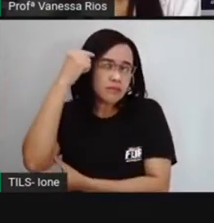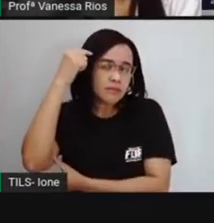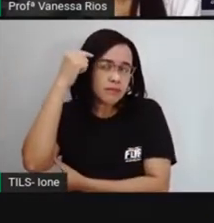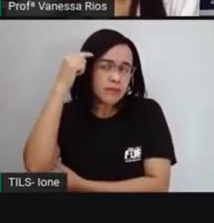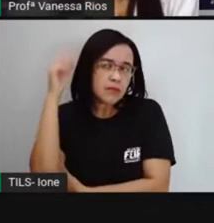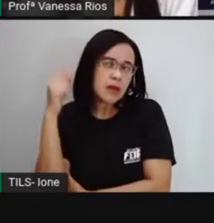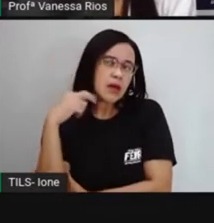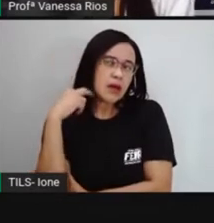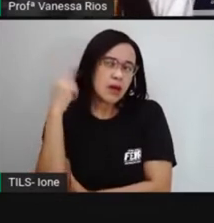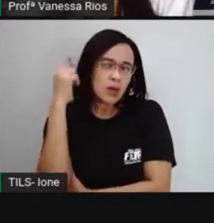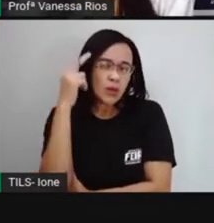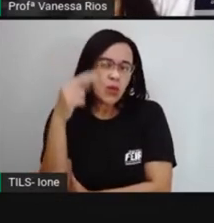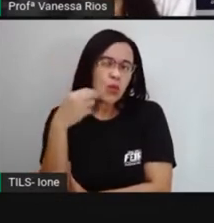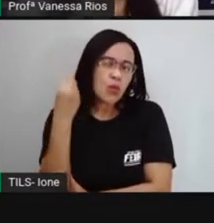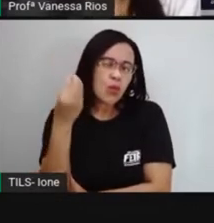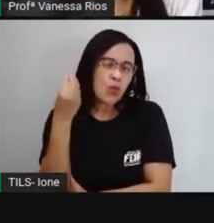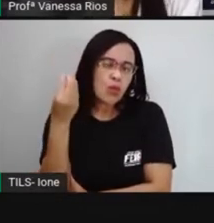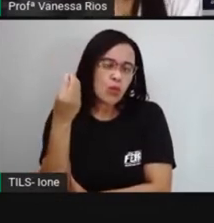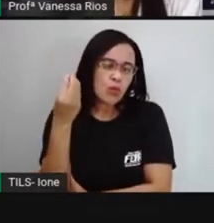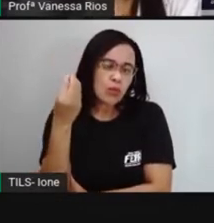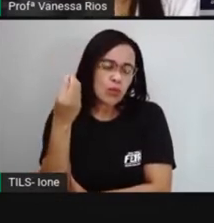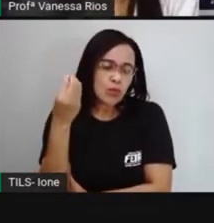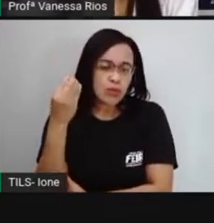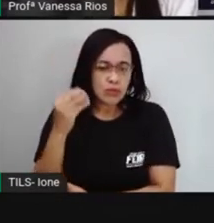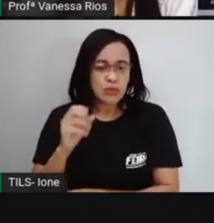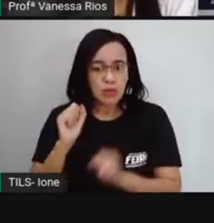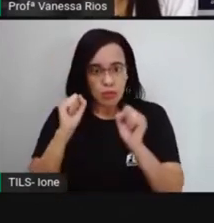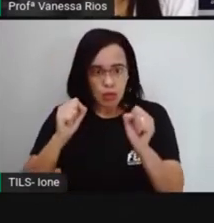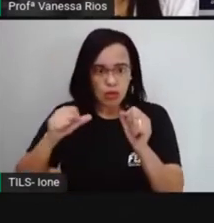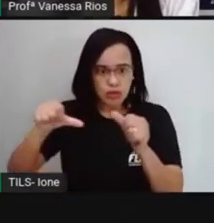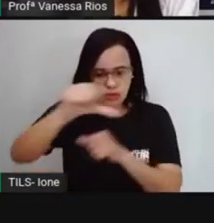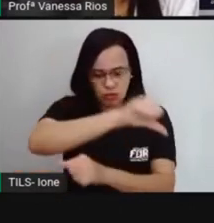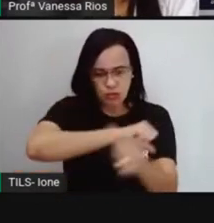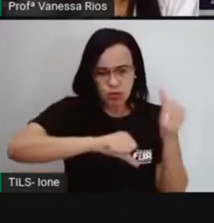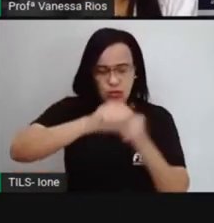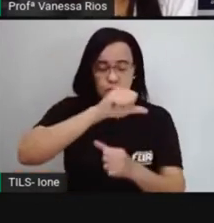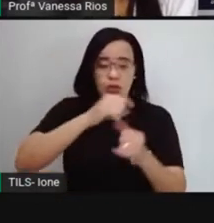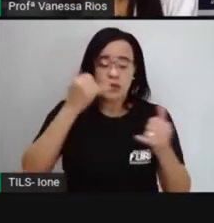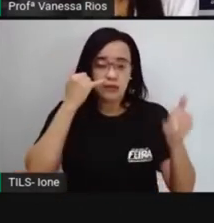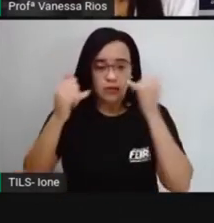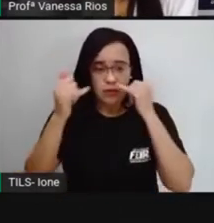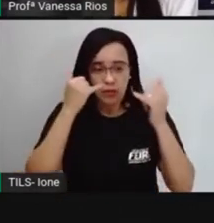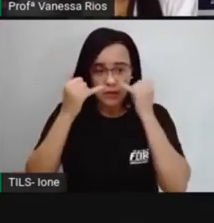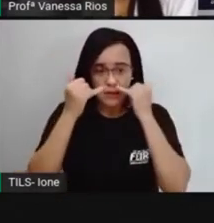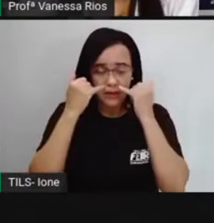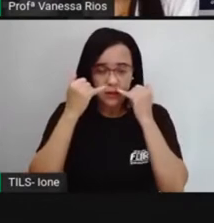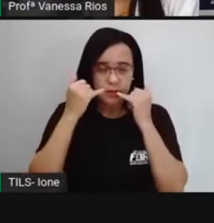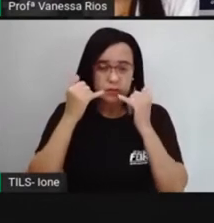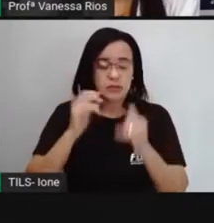A gente não tem aí como trocar essa informação, mas a Pró gostaria que você pensasse, tá bom?